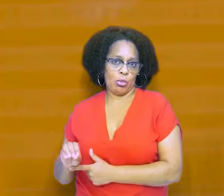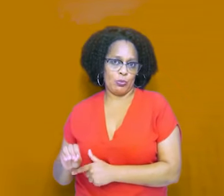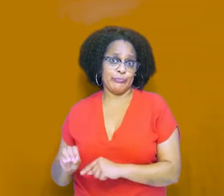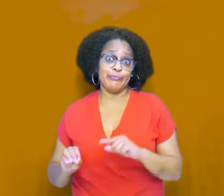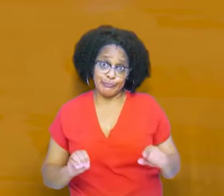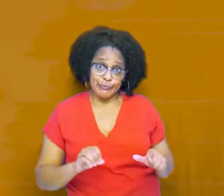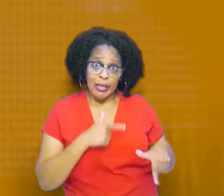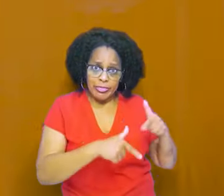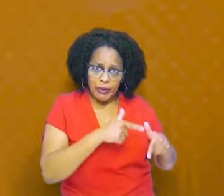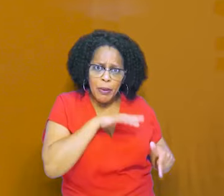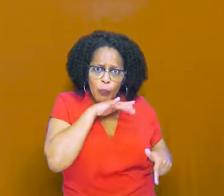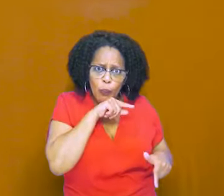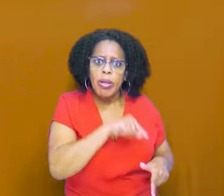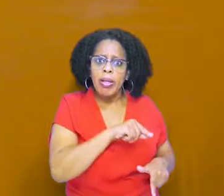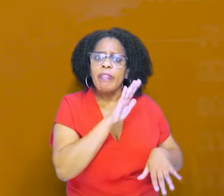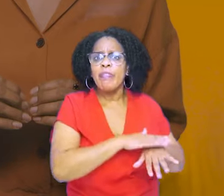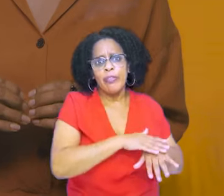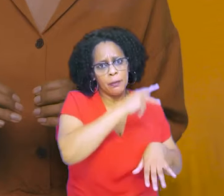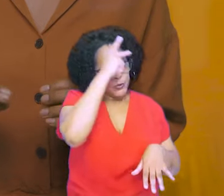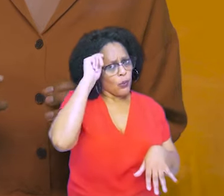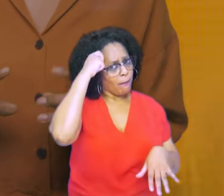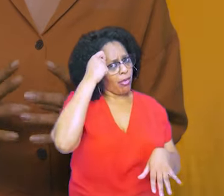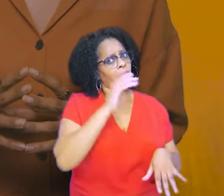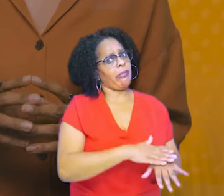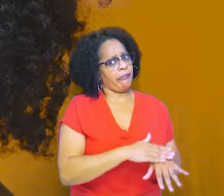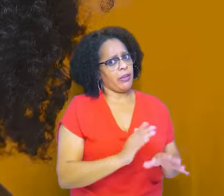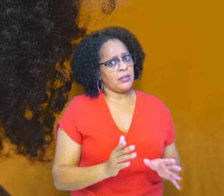não sou tuás, inveja.